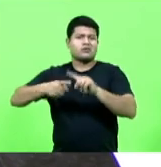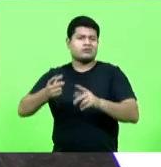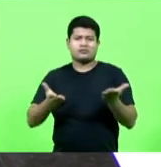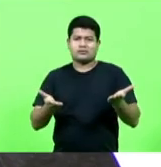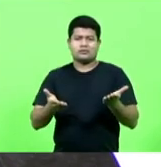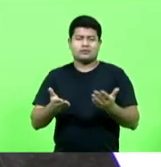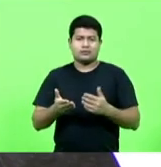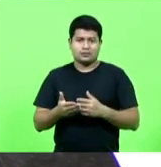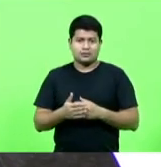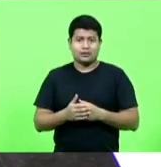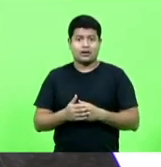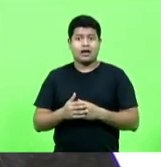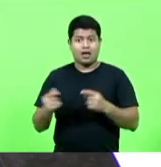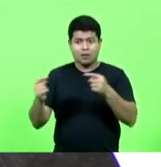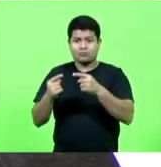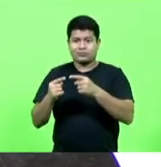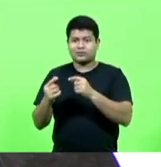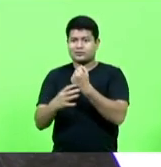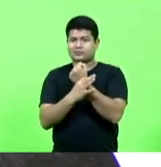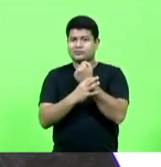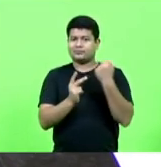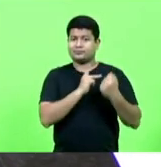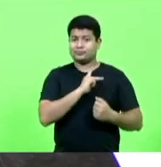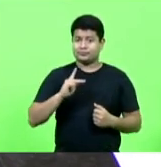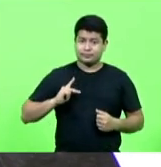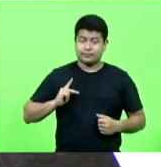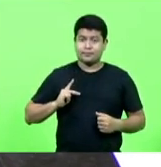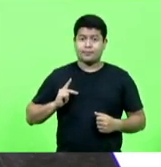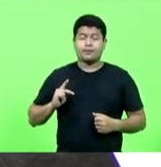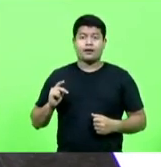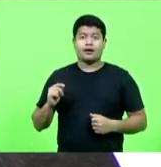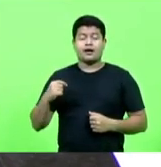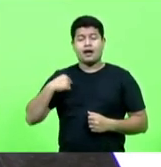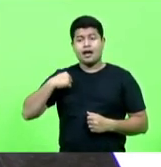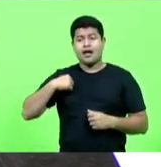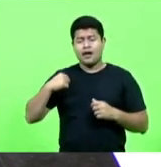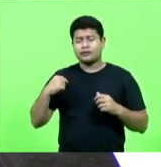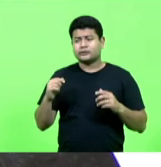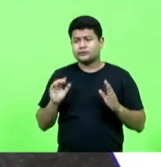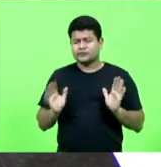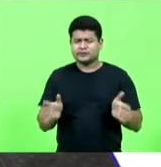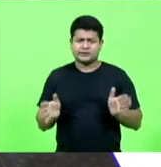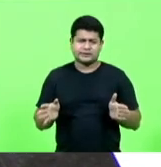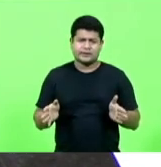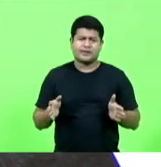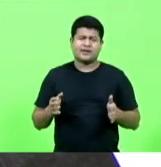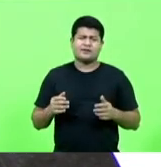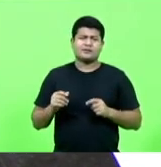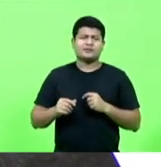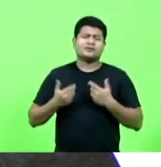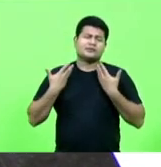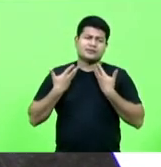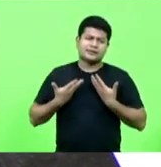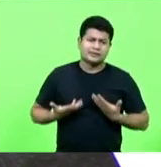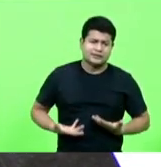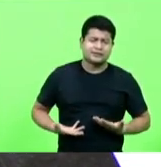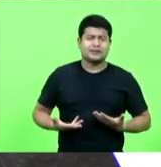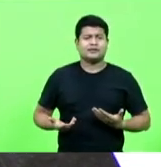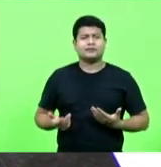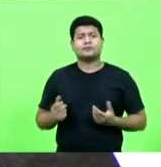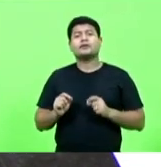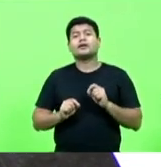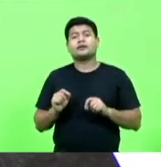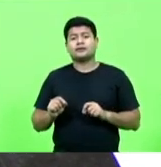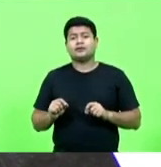relativo à segurança pública. Eu já estou esgotado de discutir já e de